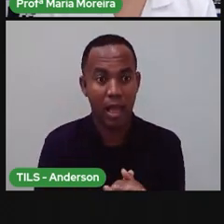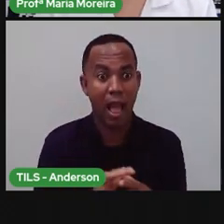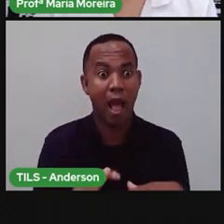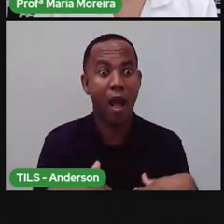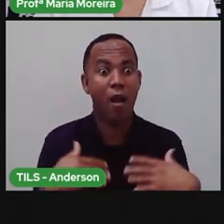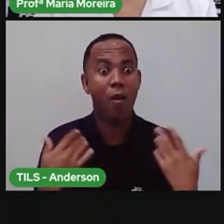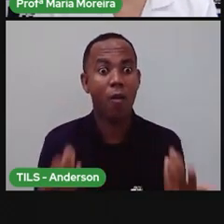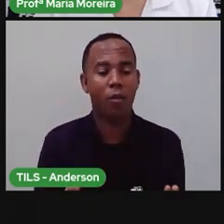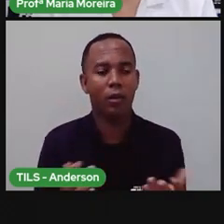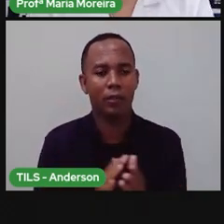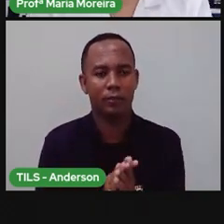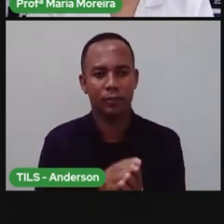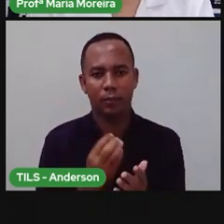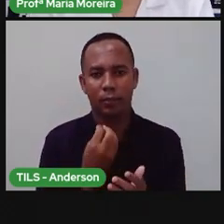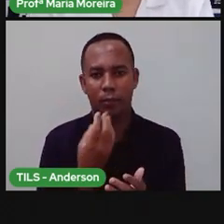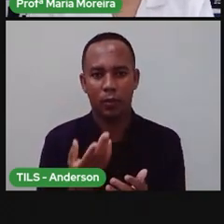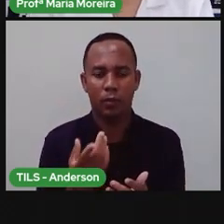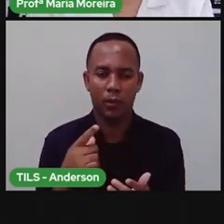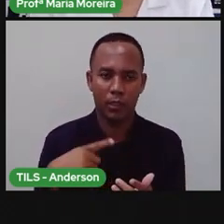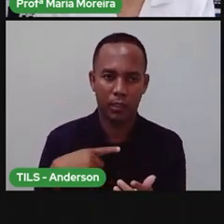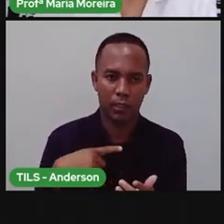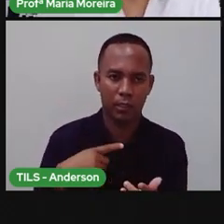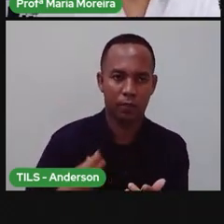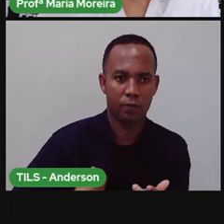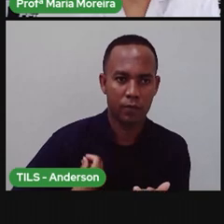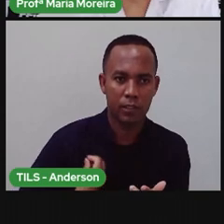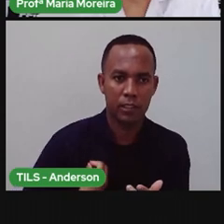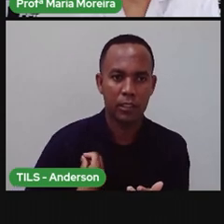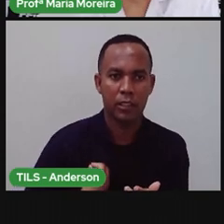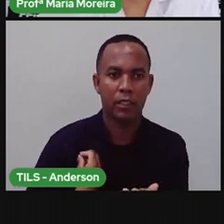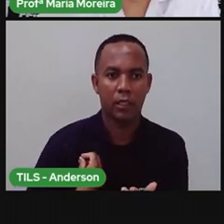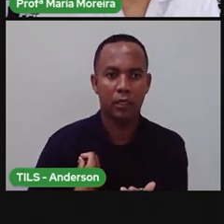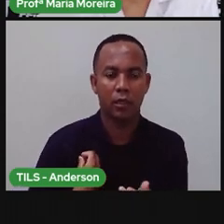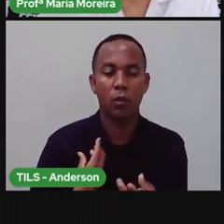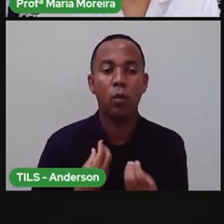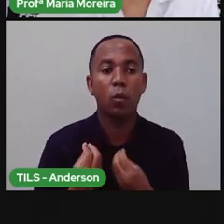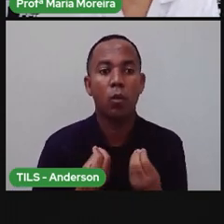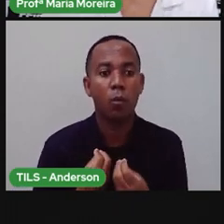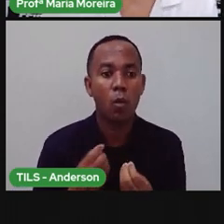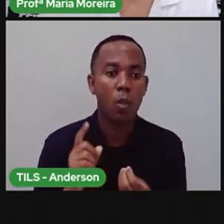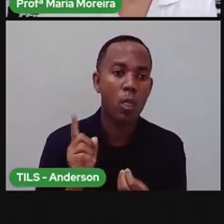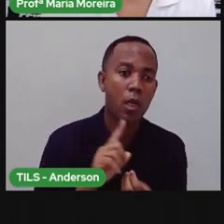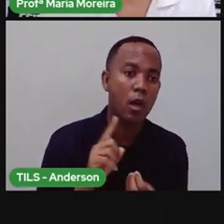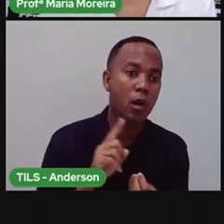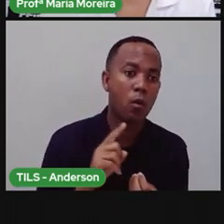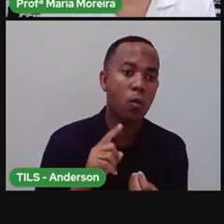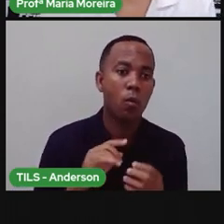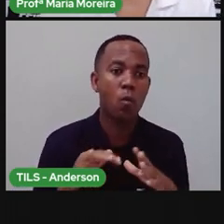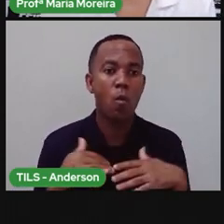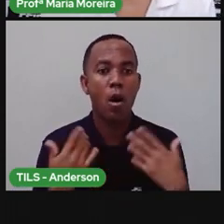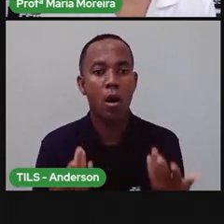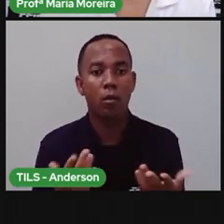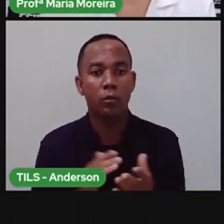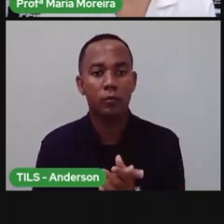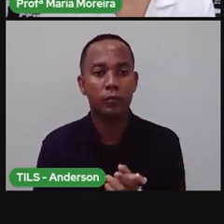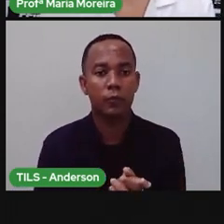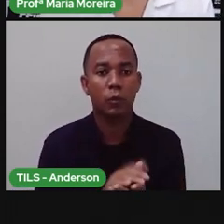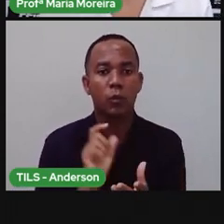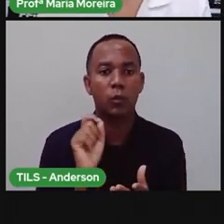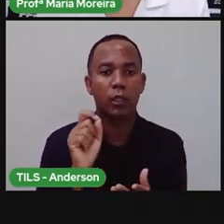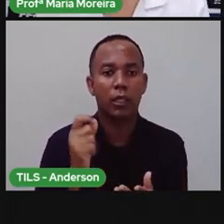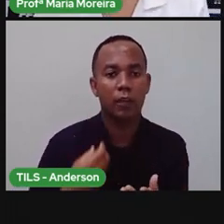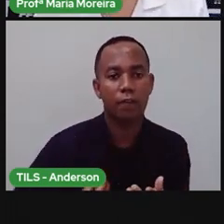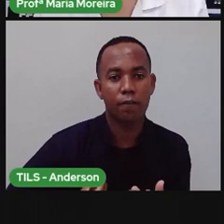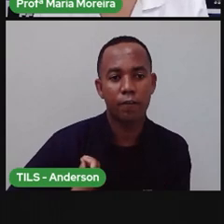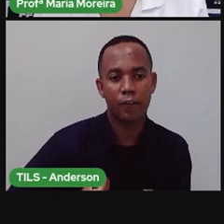agora, bom, se existe um ser vivo, vai existir um ser não vivo. O que é o ser vivo? É